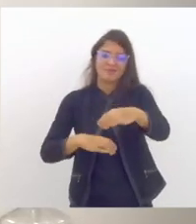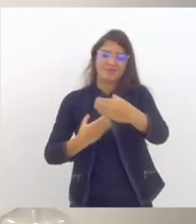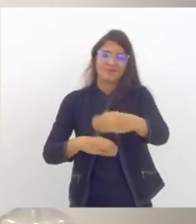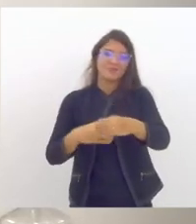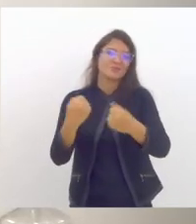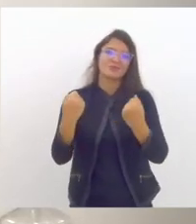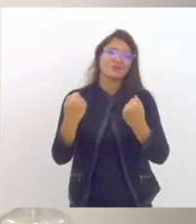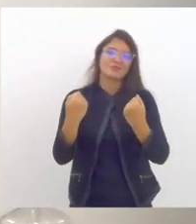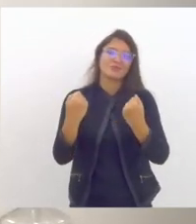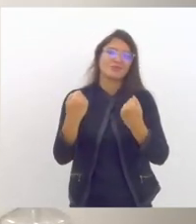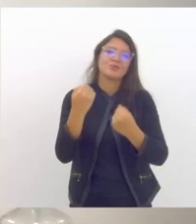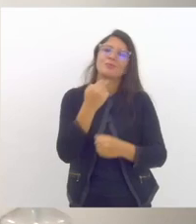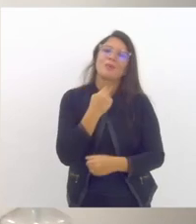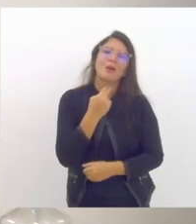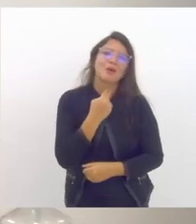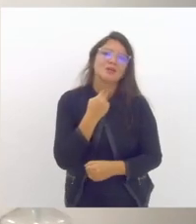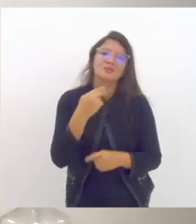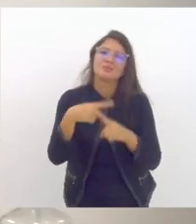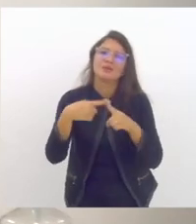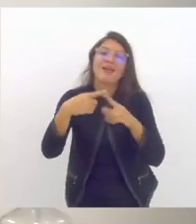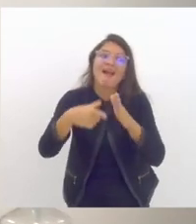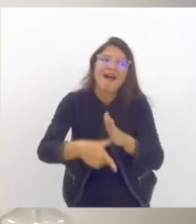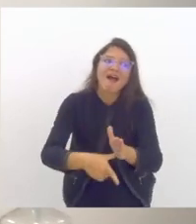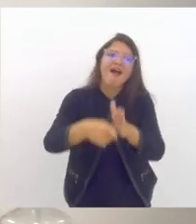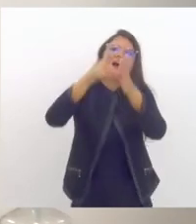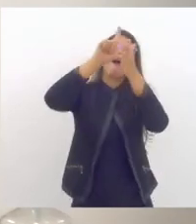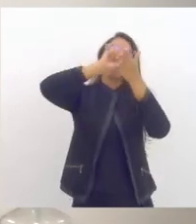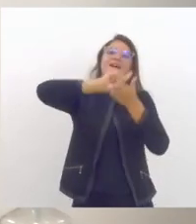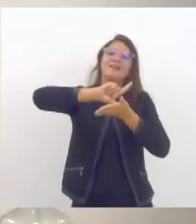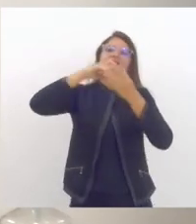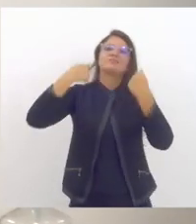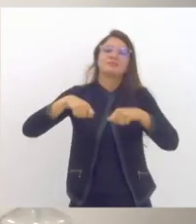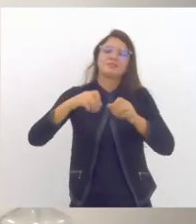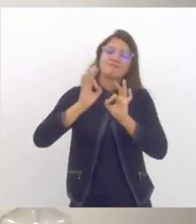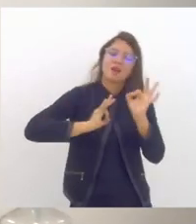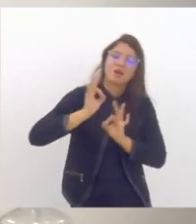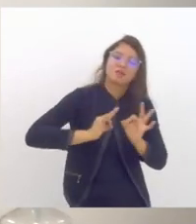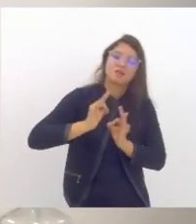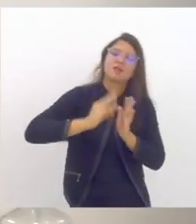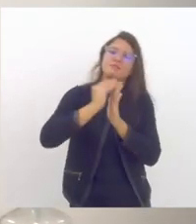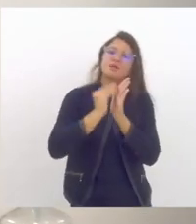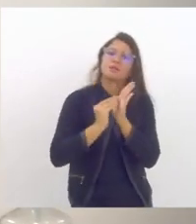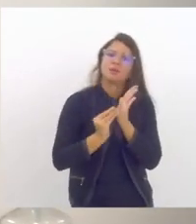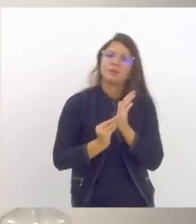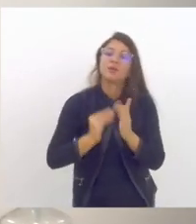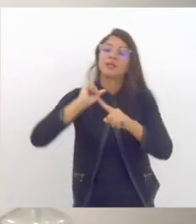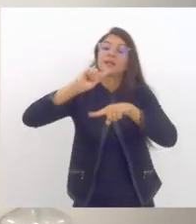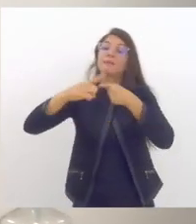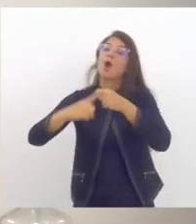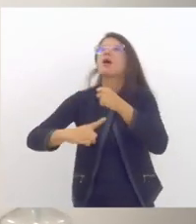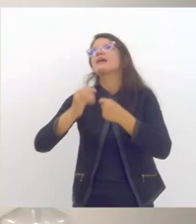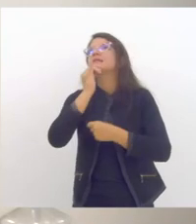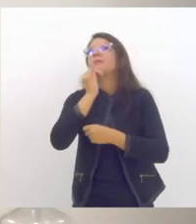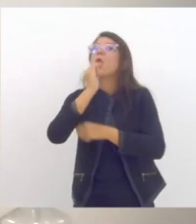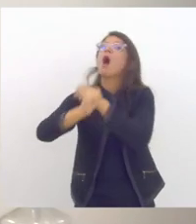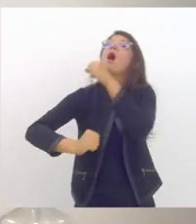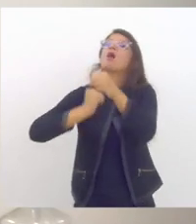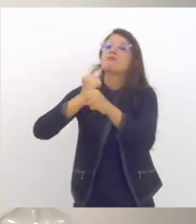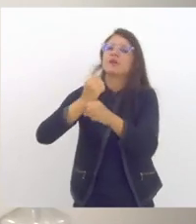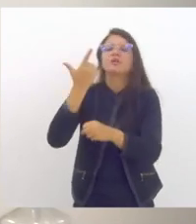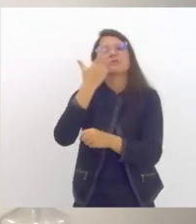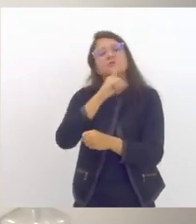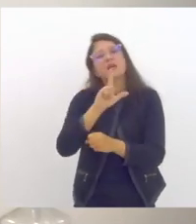profissionais mas isso tem que ser planejado para que possa se dar a partir do ano que vem com o novo